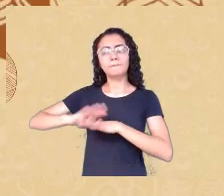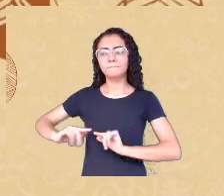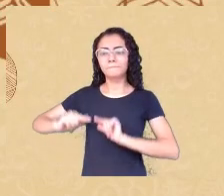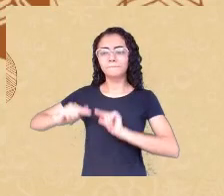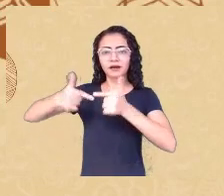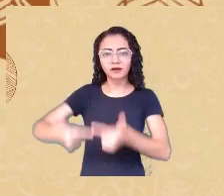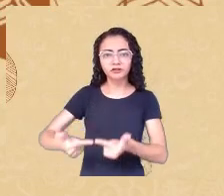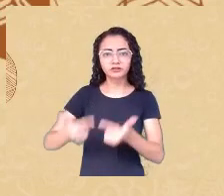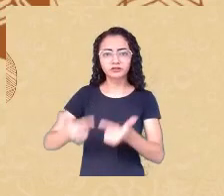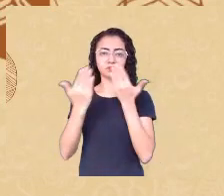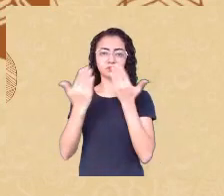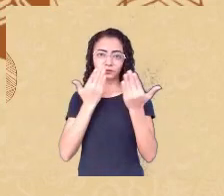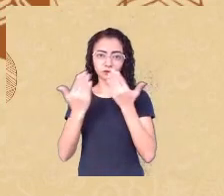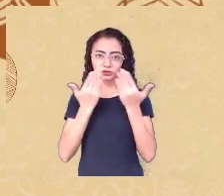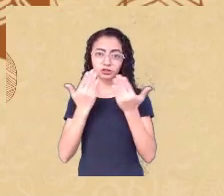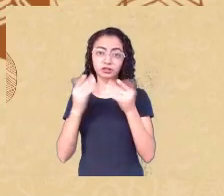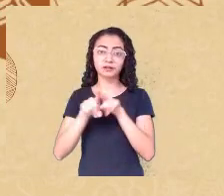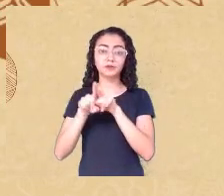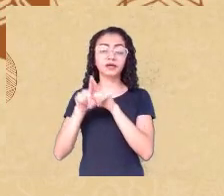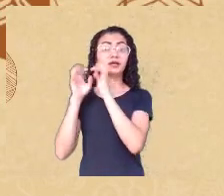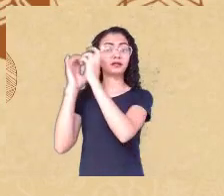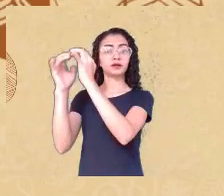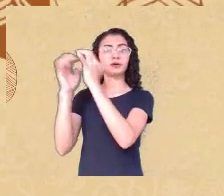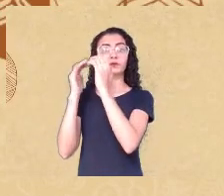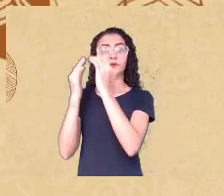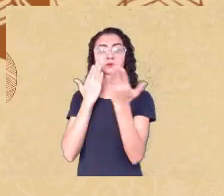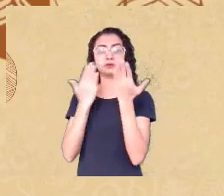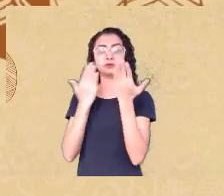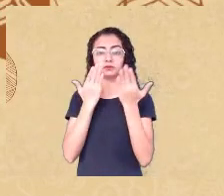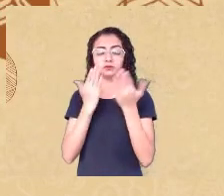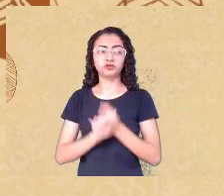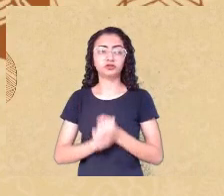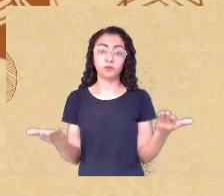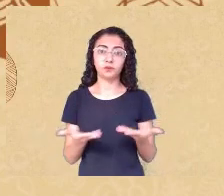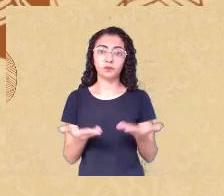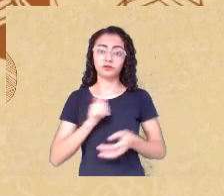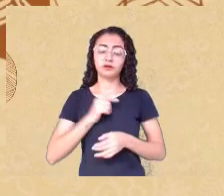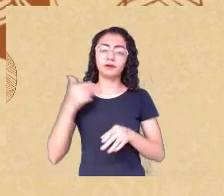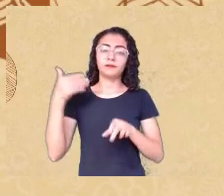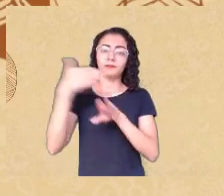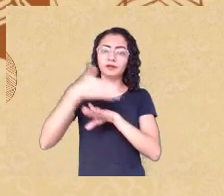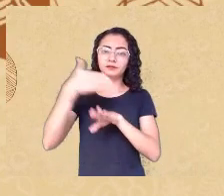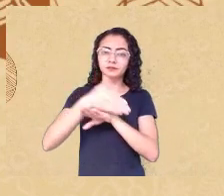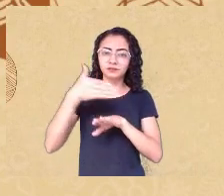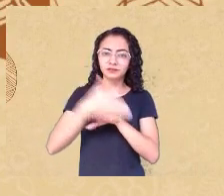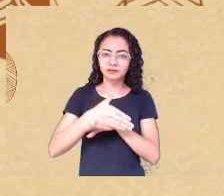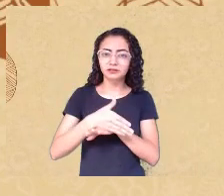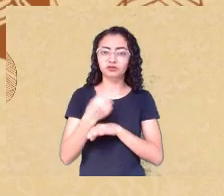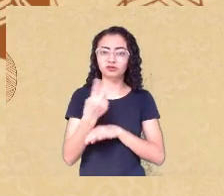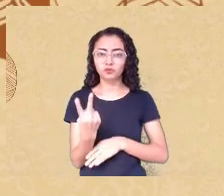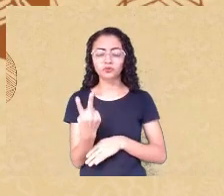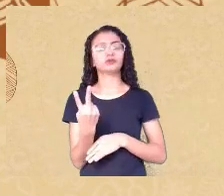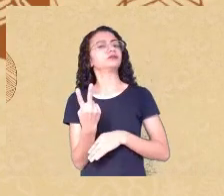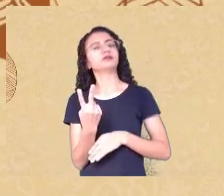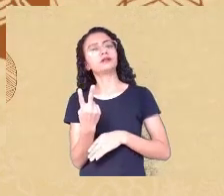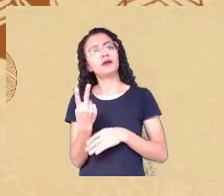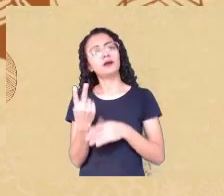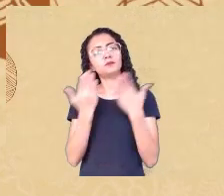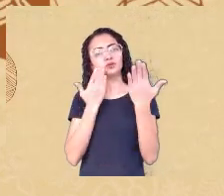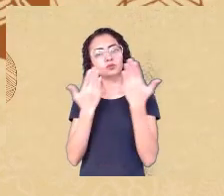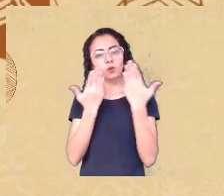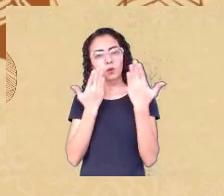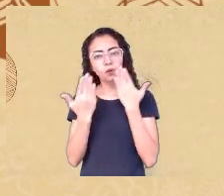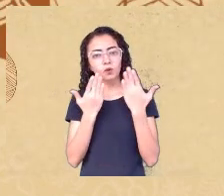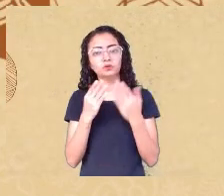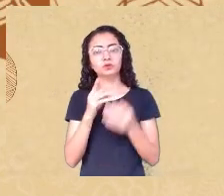estudiosos, pesquisadores do tema. Contamos com a presença da doutora Flávia Luísa dos Santos, professora